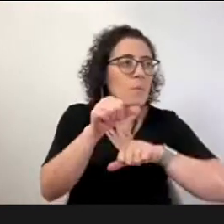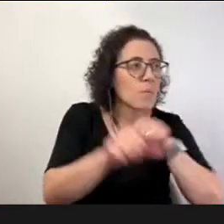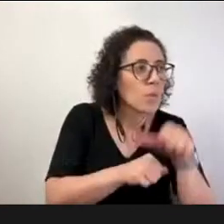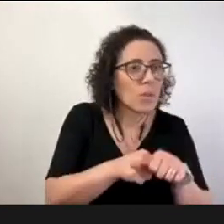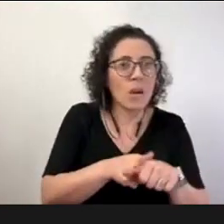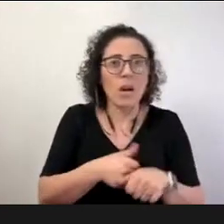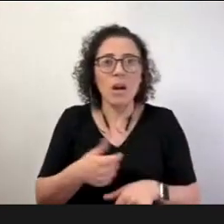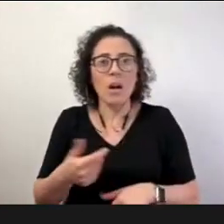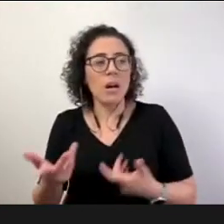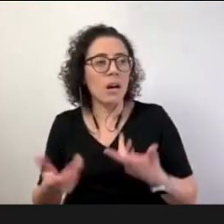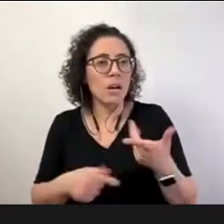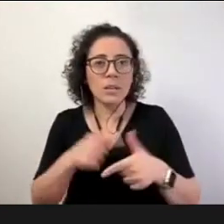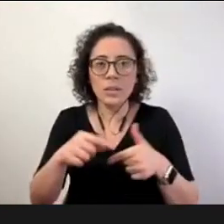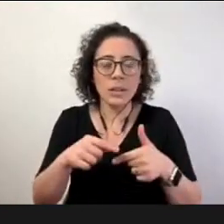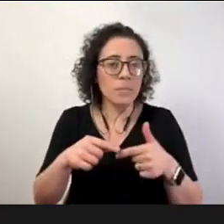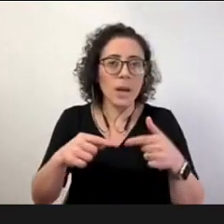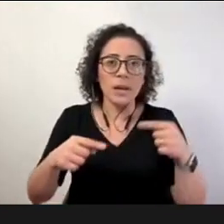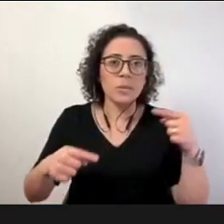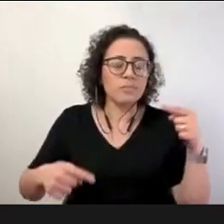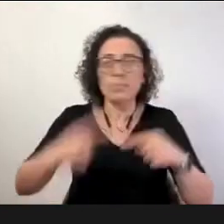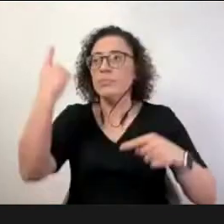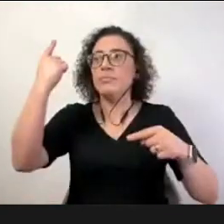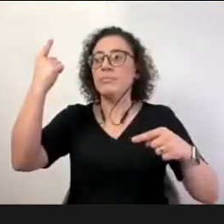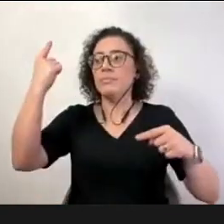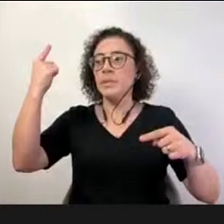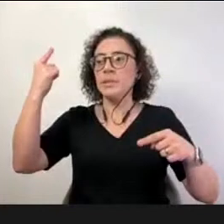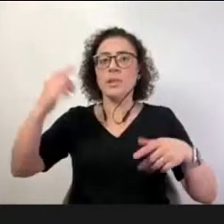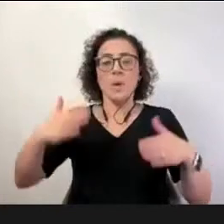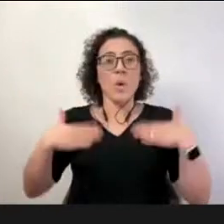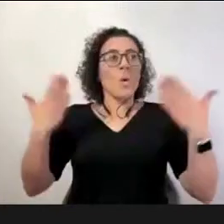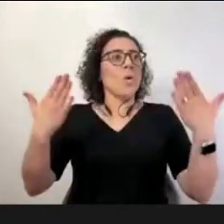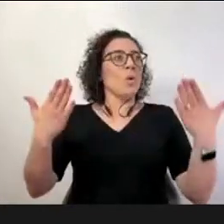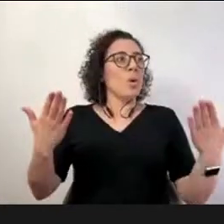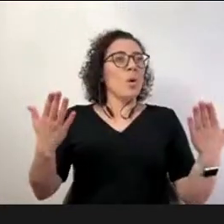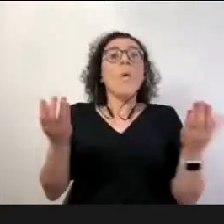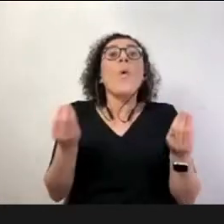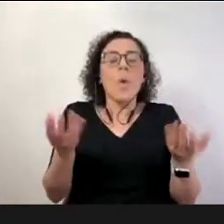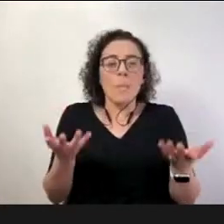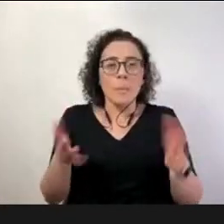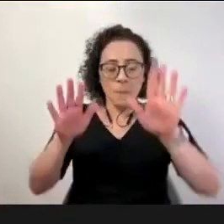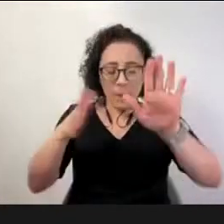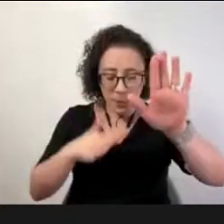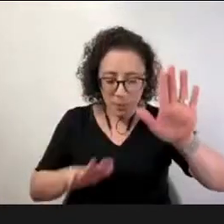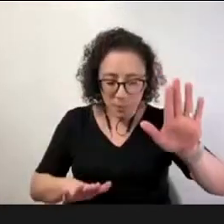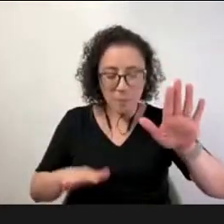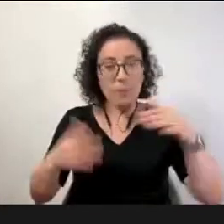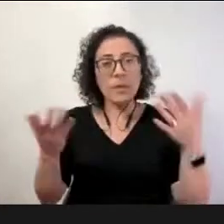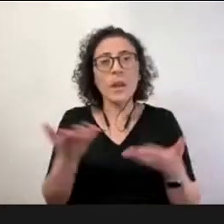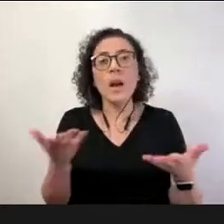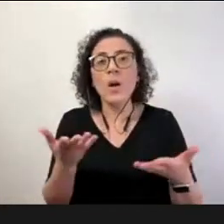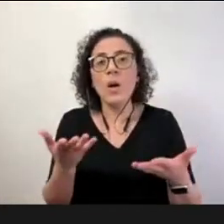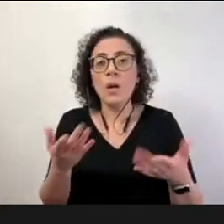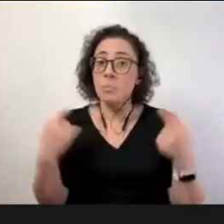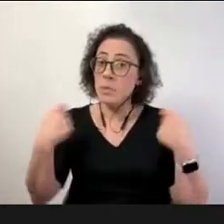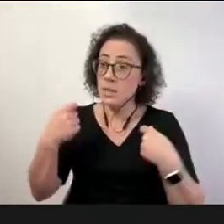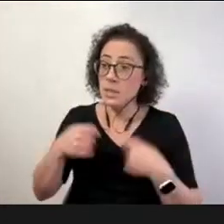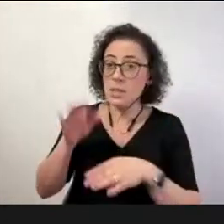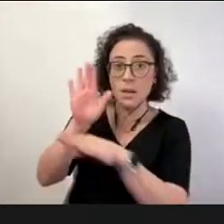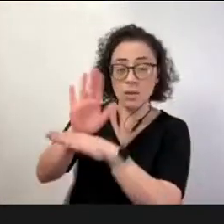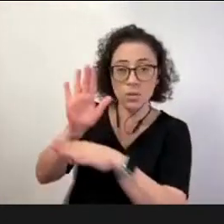mas a gente teve uma ruptura como disse a partir e nessa ruptura a gente falou bom a gente precisa garantir alguma segurança para essa atuação